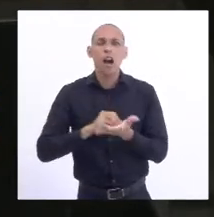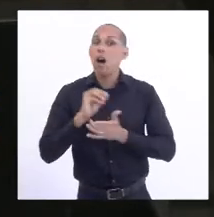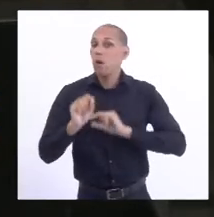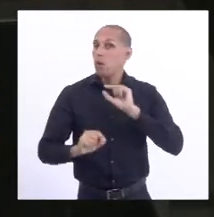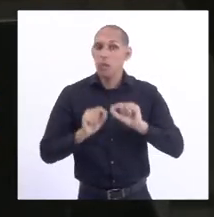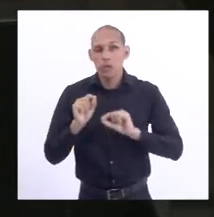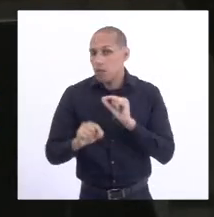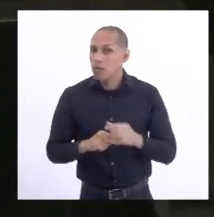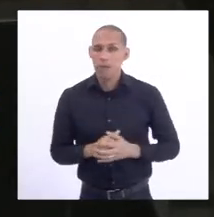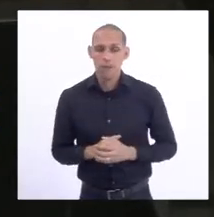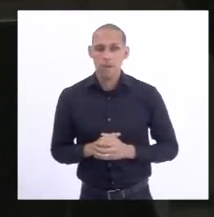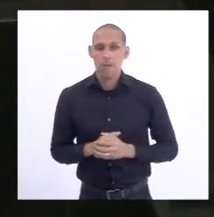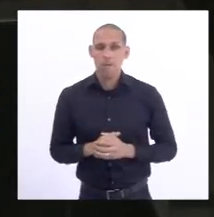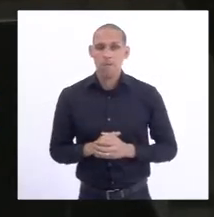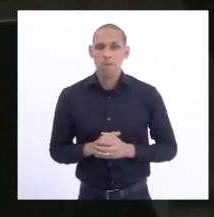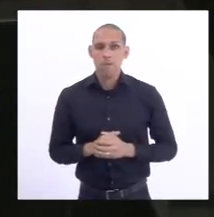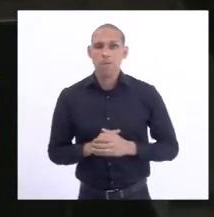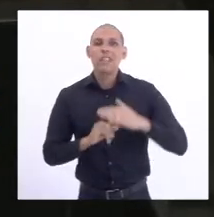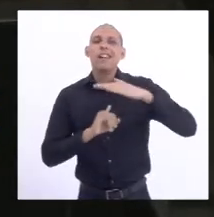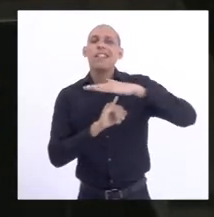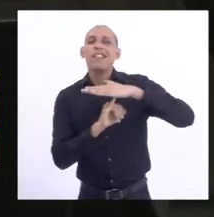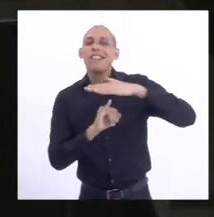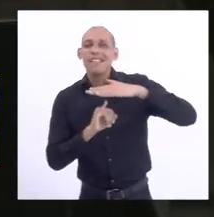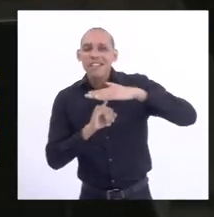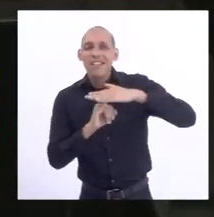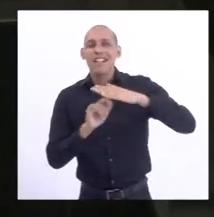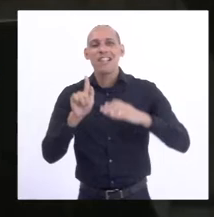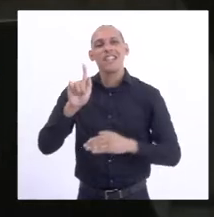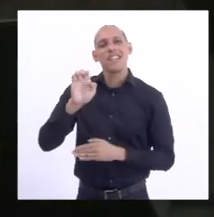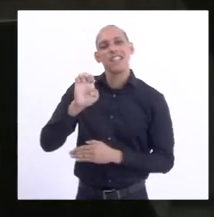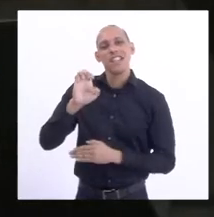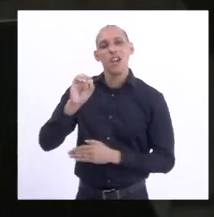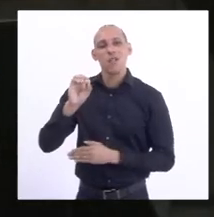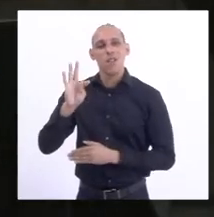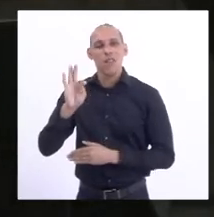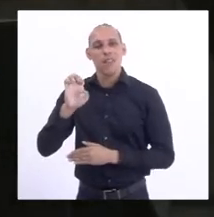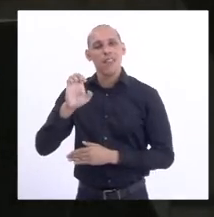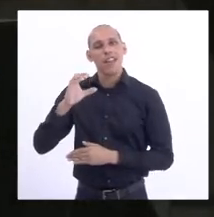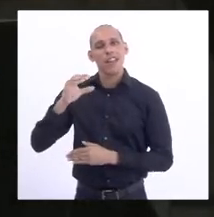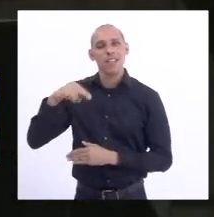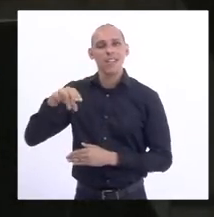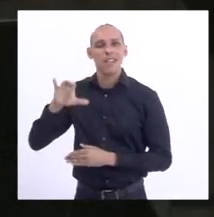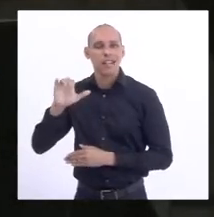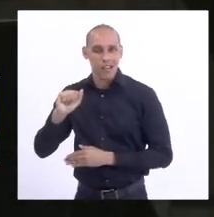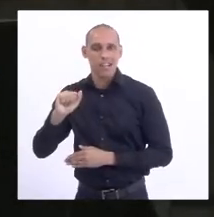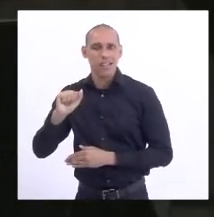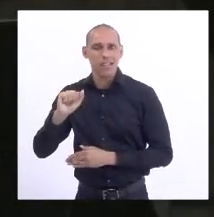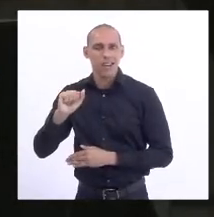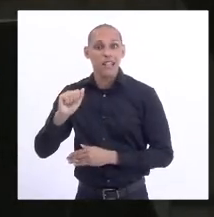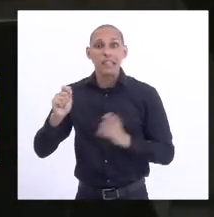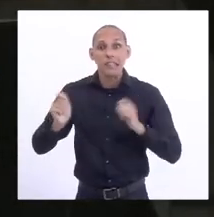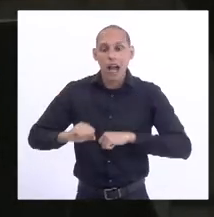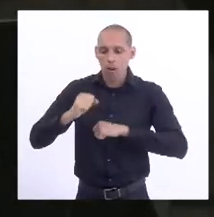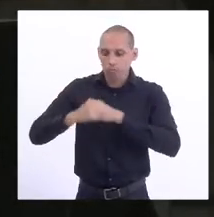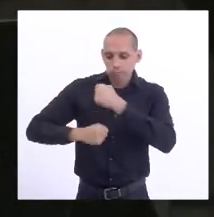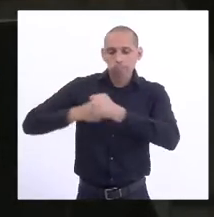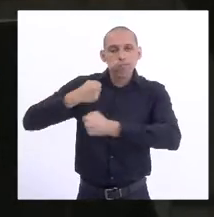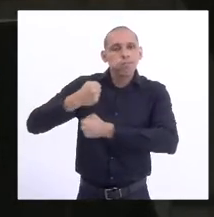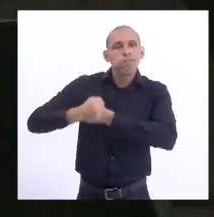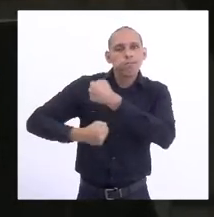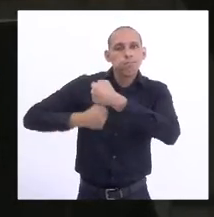de um instituto de geotécnica que pudesse, ano a ano, estar fazendo